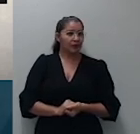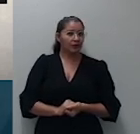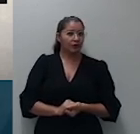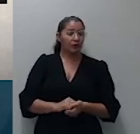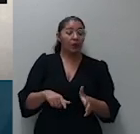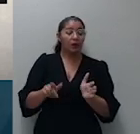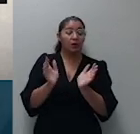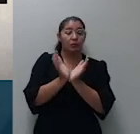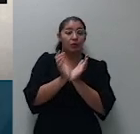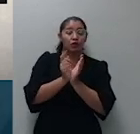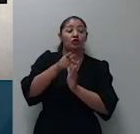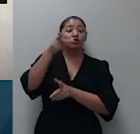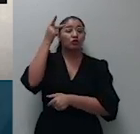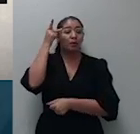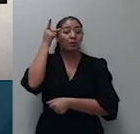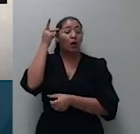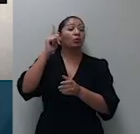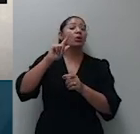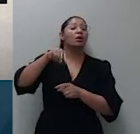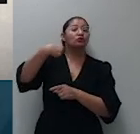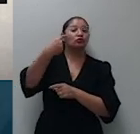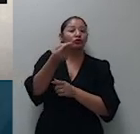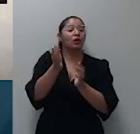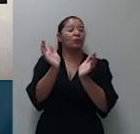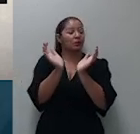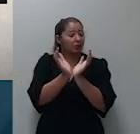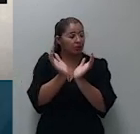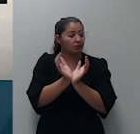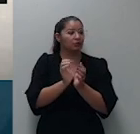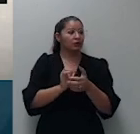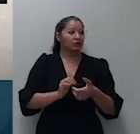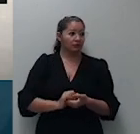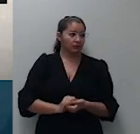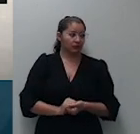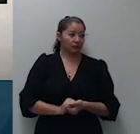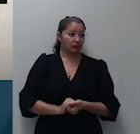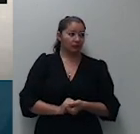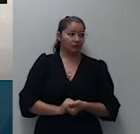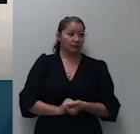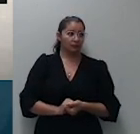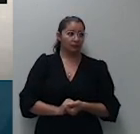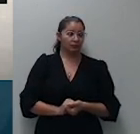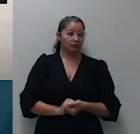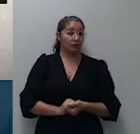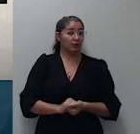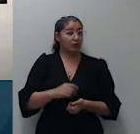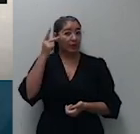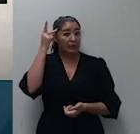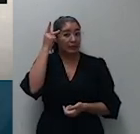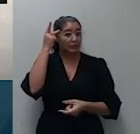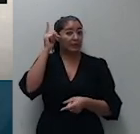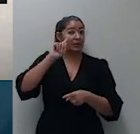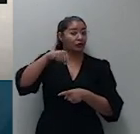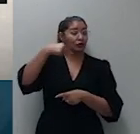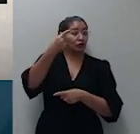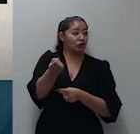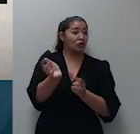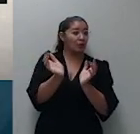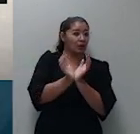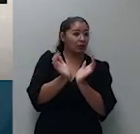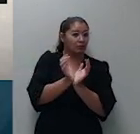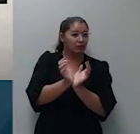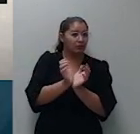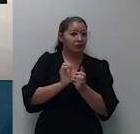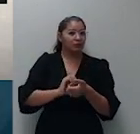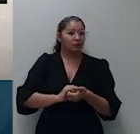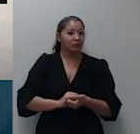1.849.250 São Paulo e 1.850.000 São.850.000 São Paulo